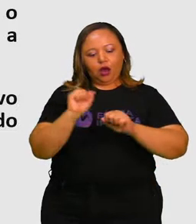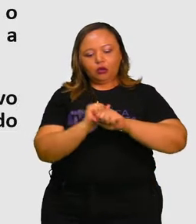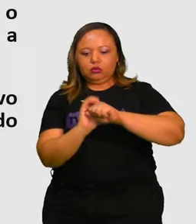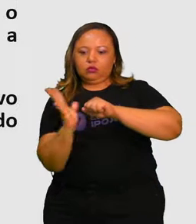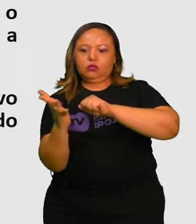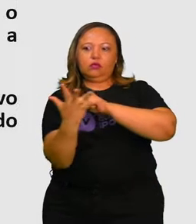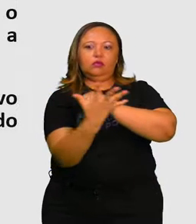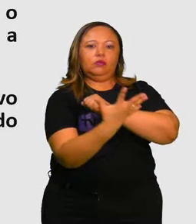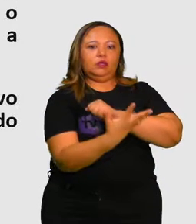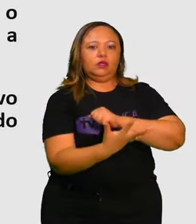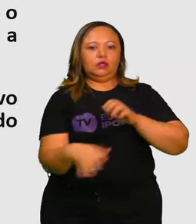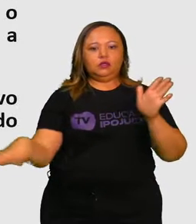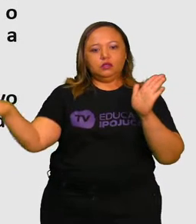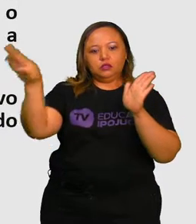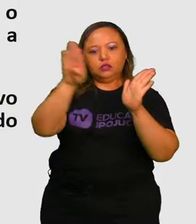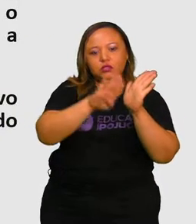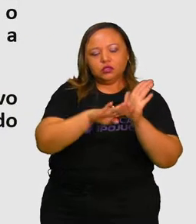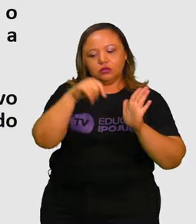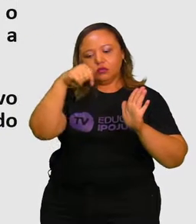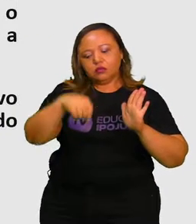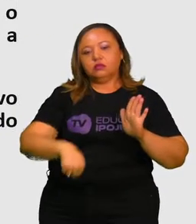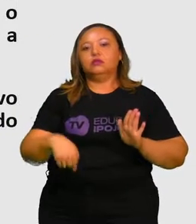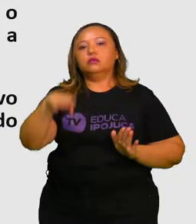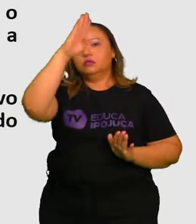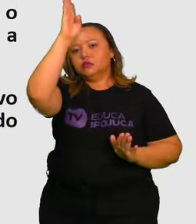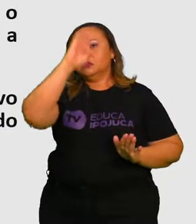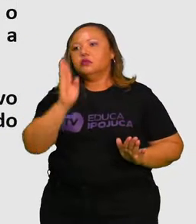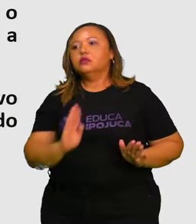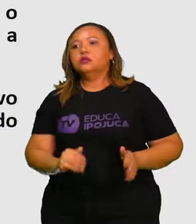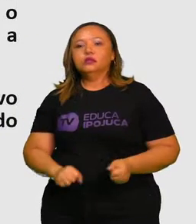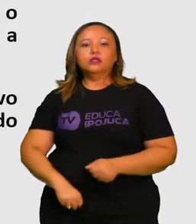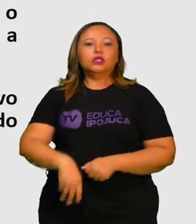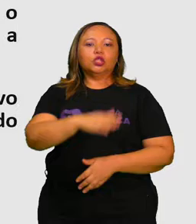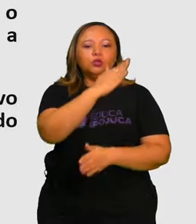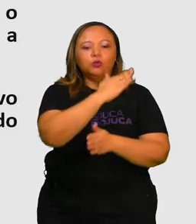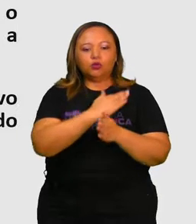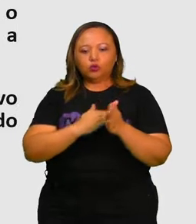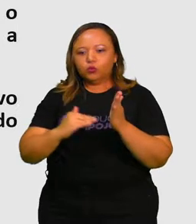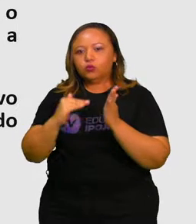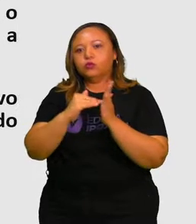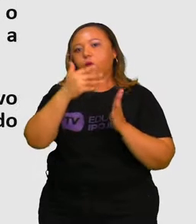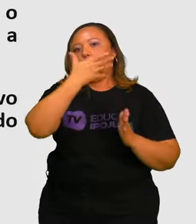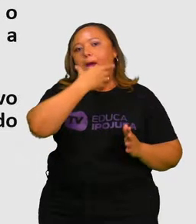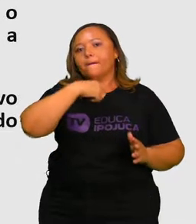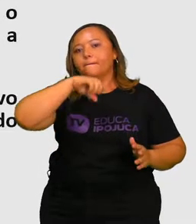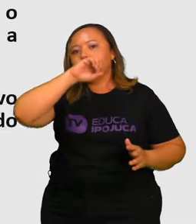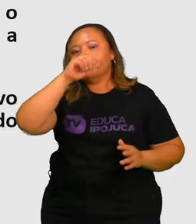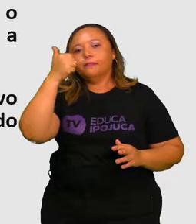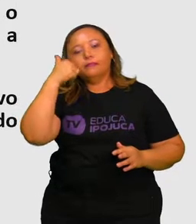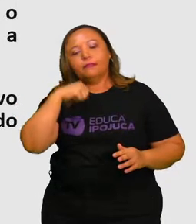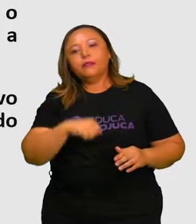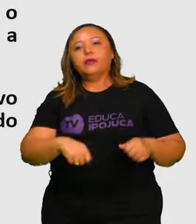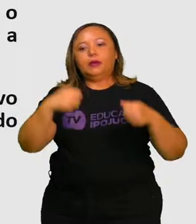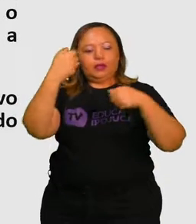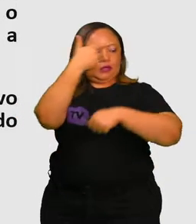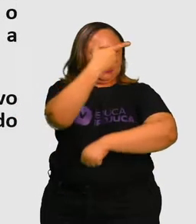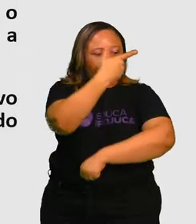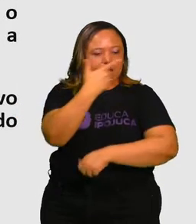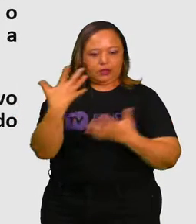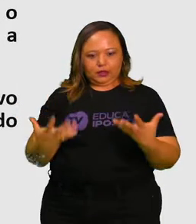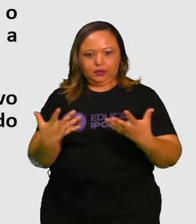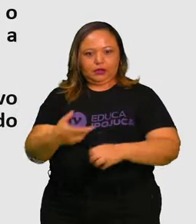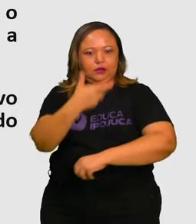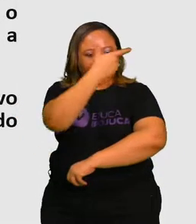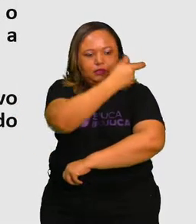distribuídas a partir de 10 de janeiro. Todos os pais e mães que quiserem vacinar seus filhos terão vacina.